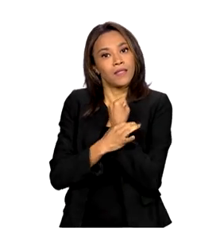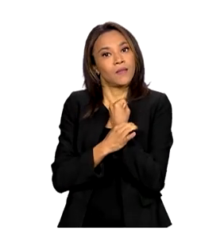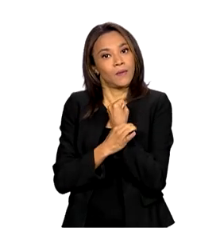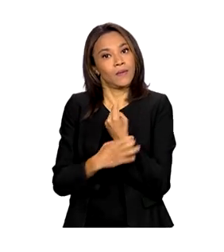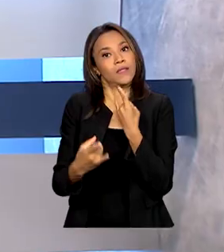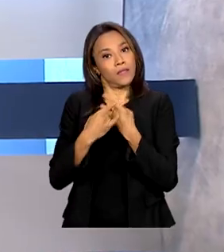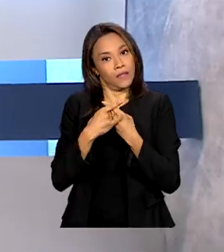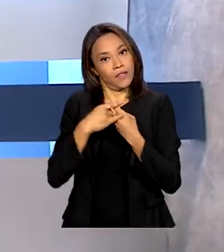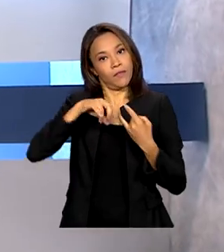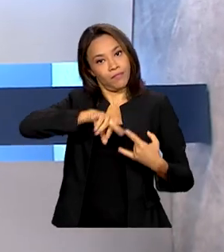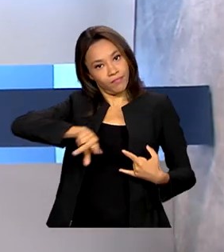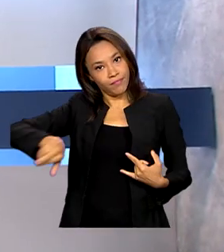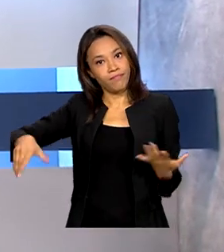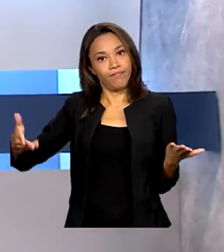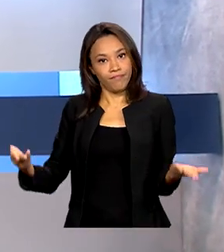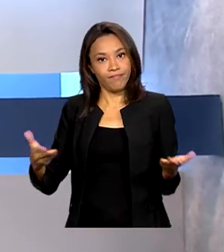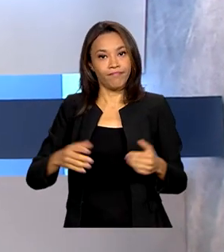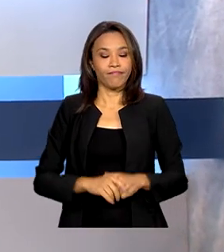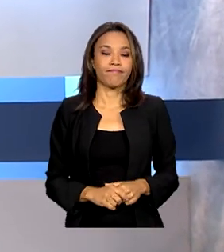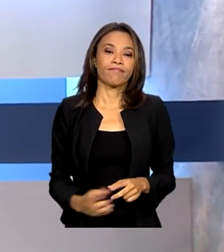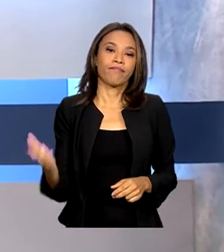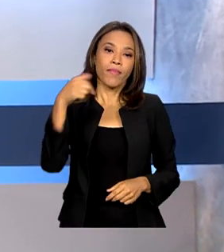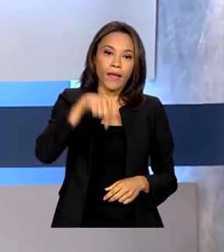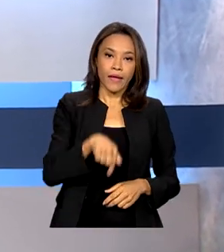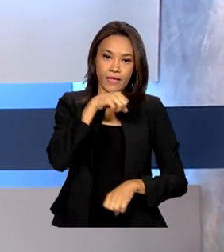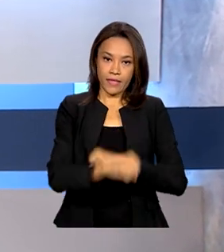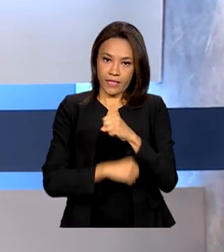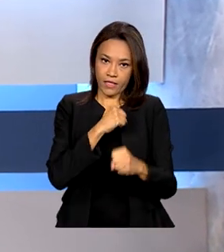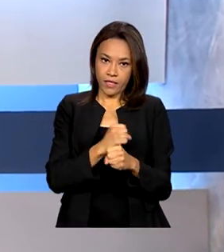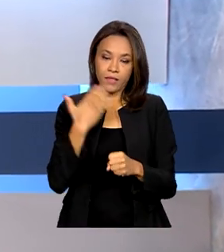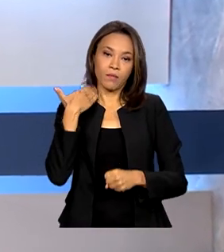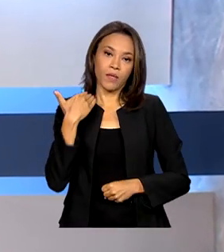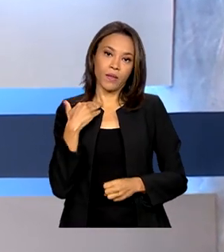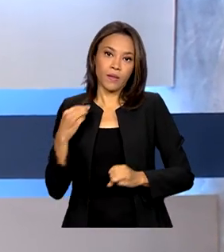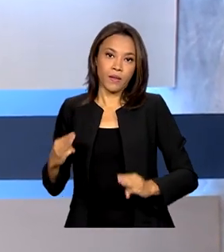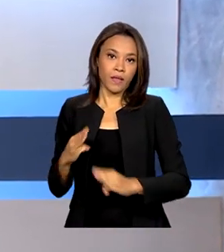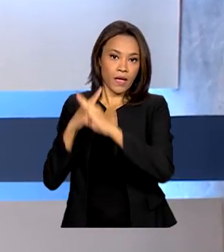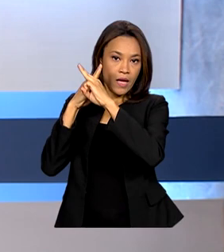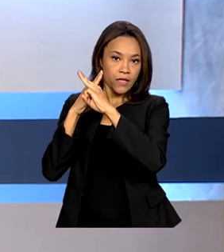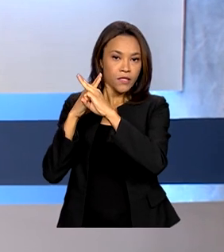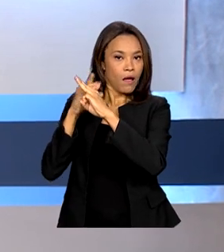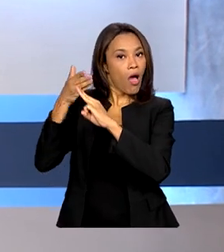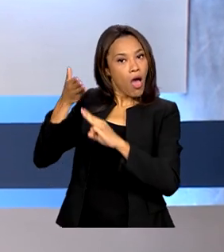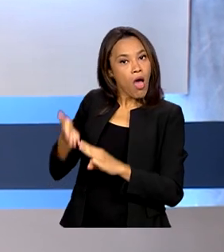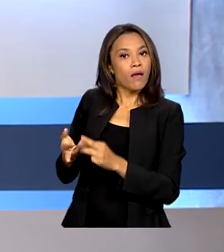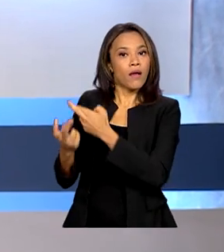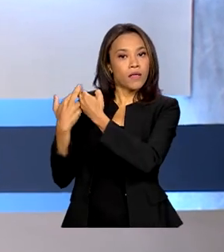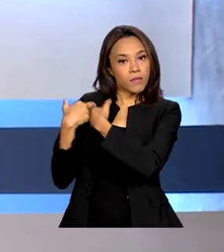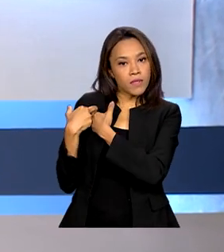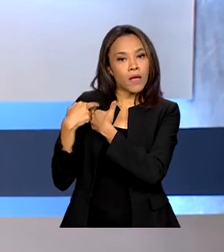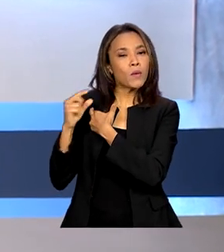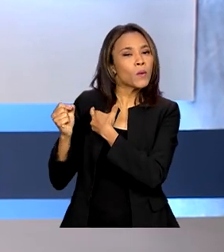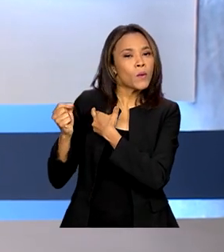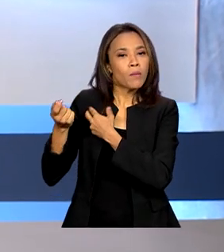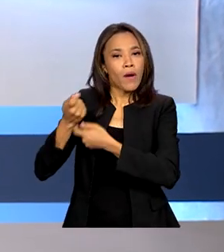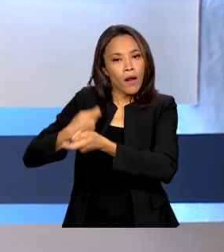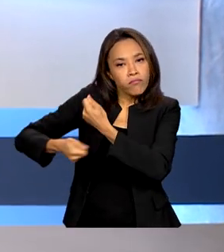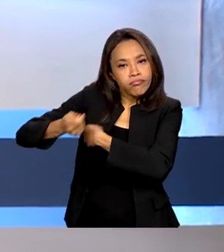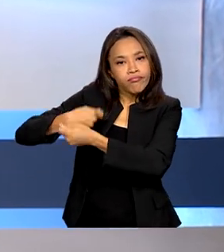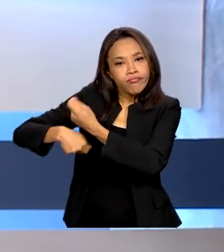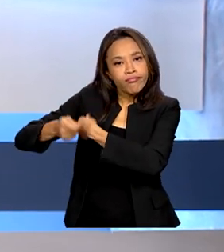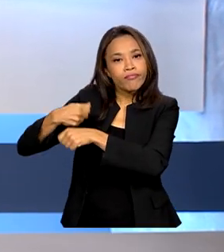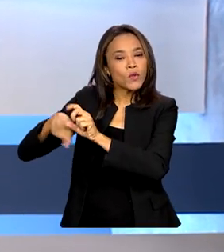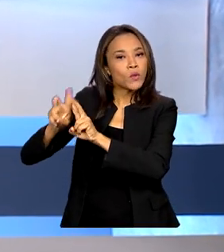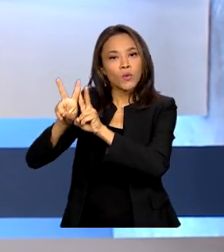prevenção. Este ano, a Caixa continua como a responsável pelos recursos e pagamentos